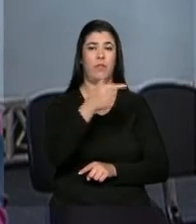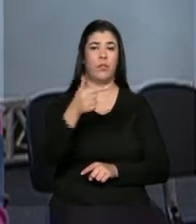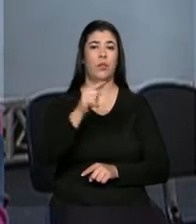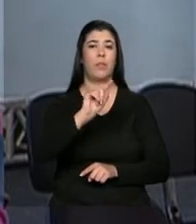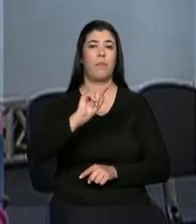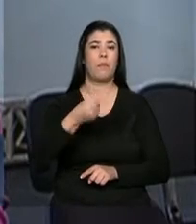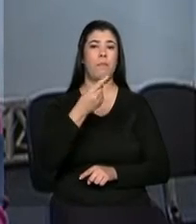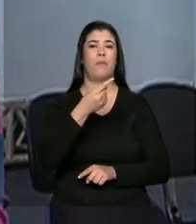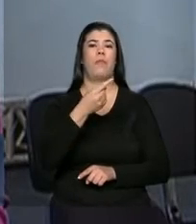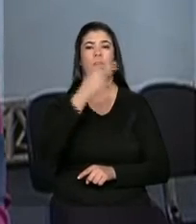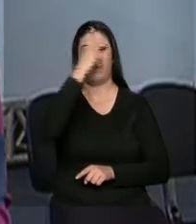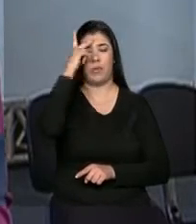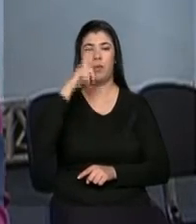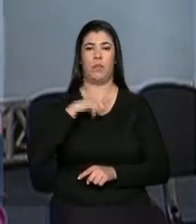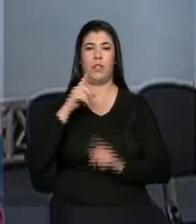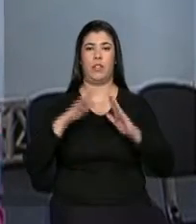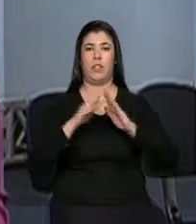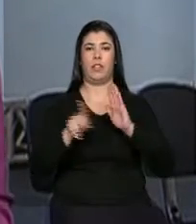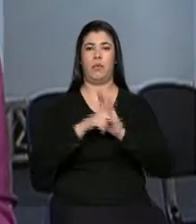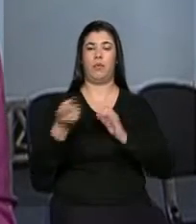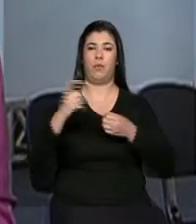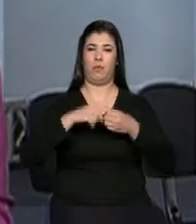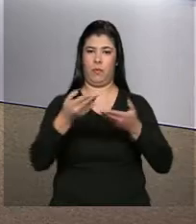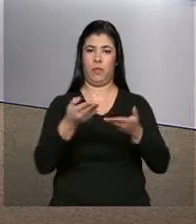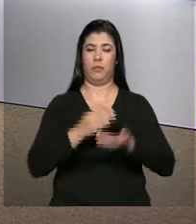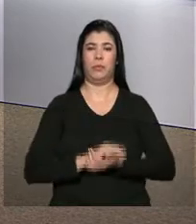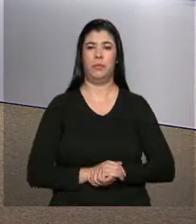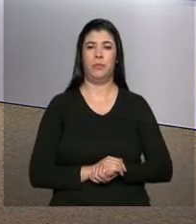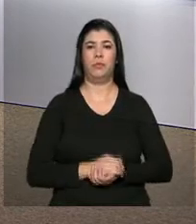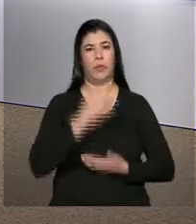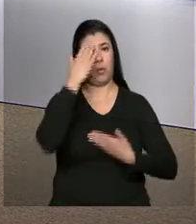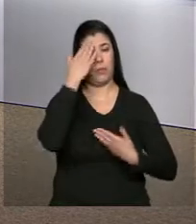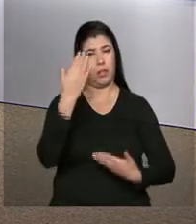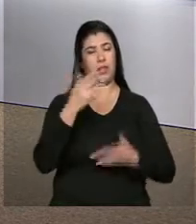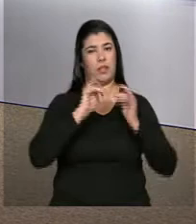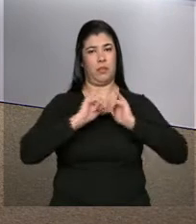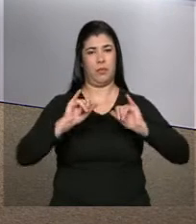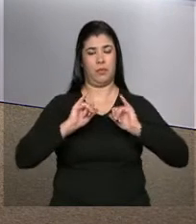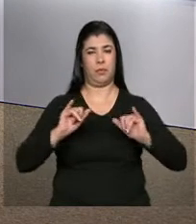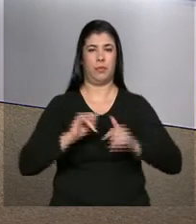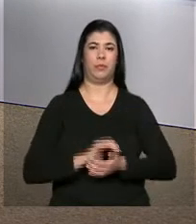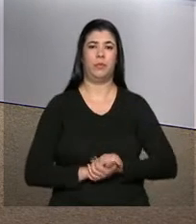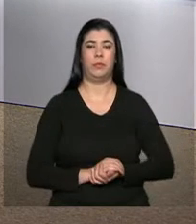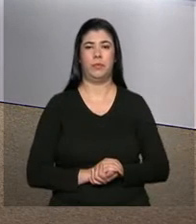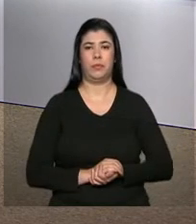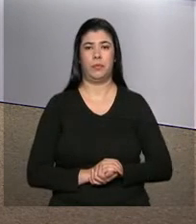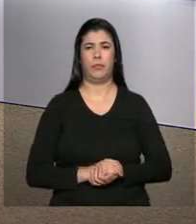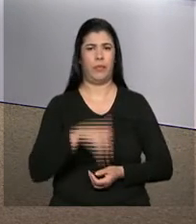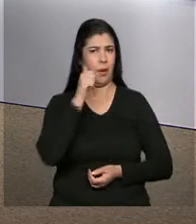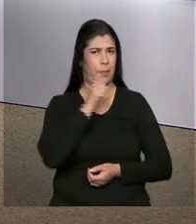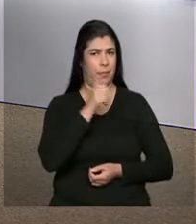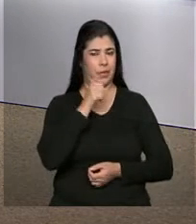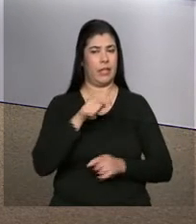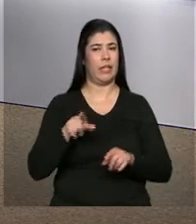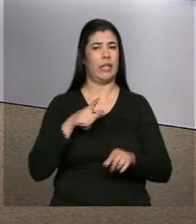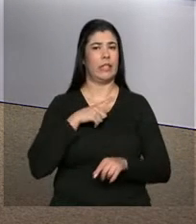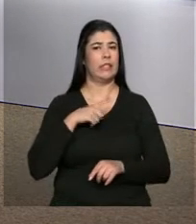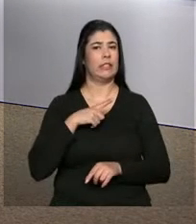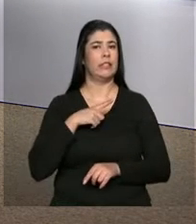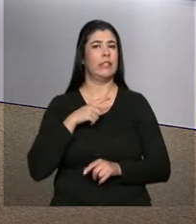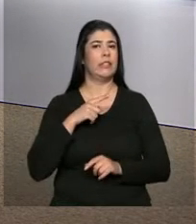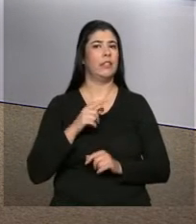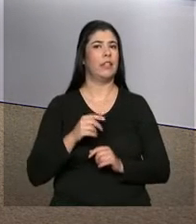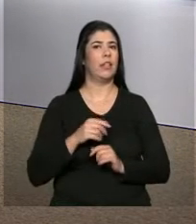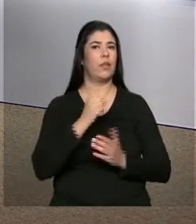pessoas com casa própria. Daniele. Obrigada, Carolina, pelas informações. As mulheres respondem pela maior